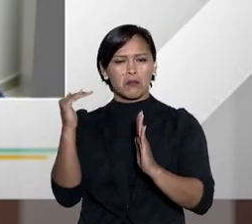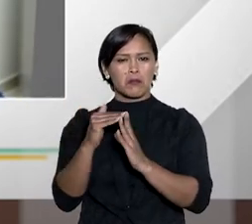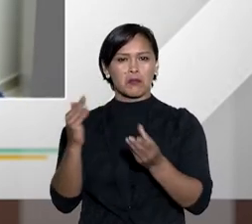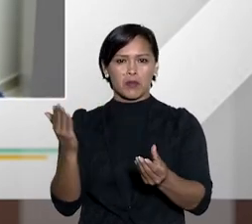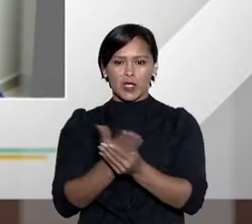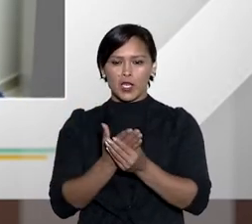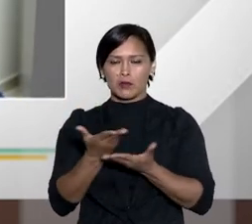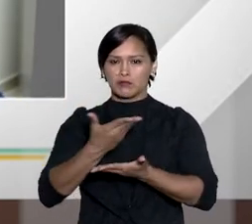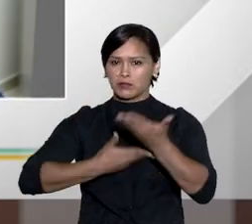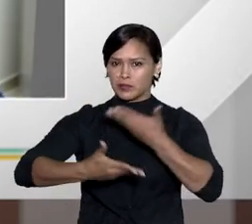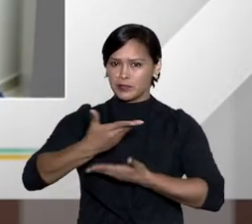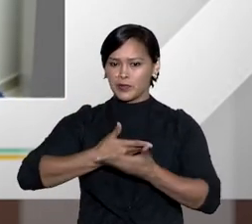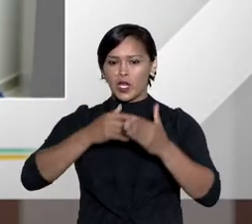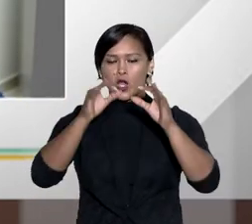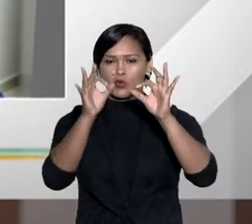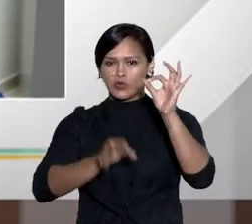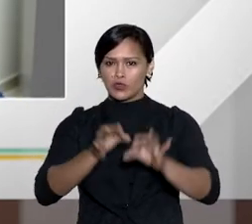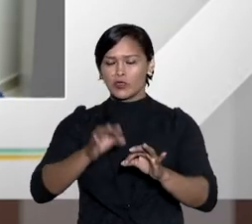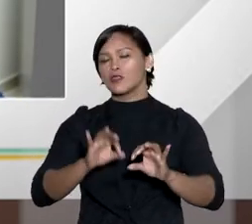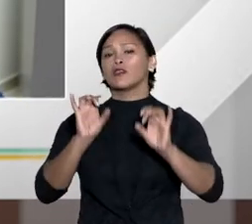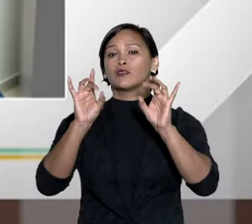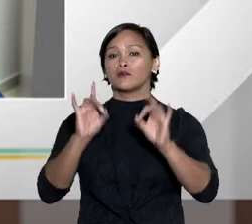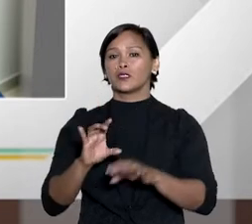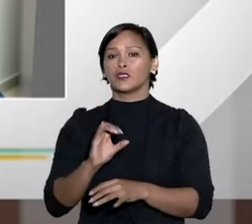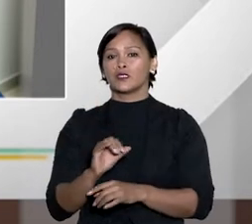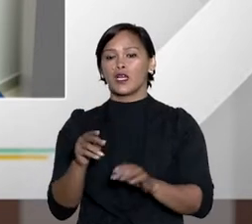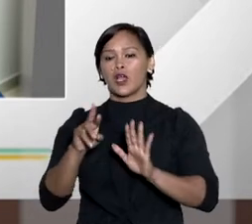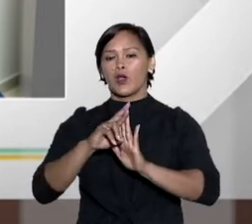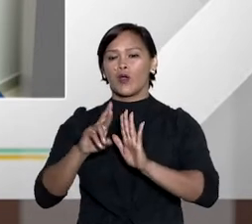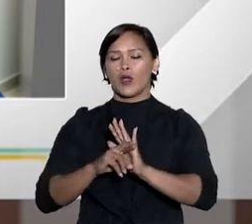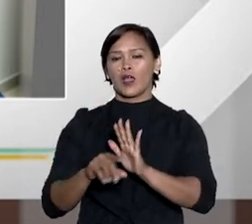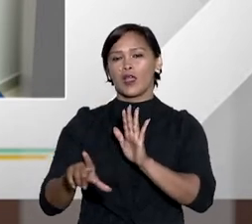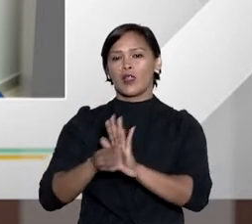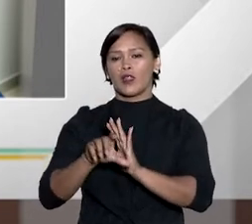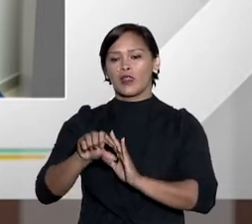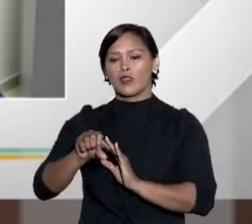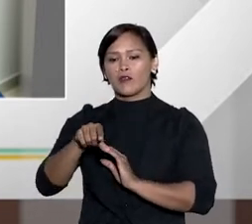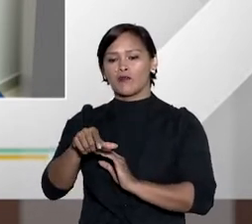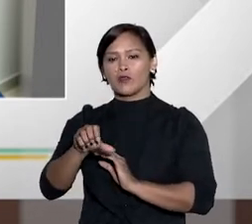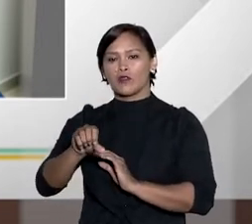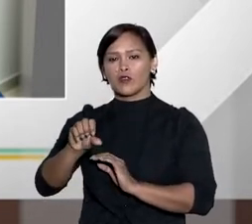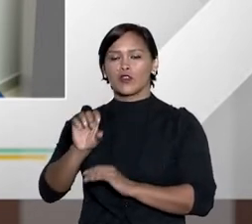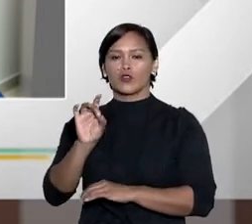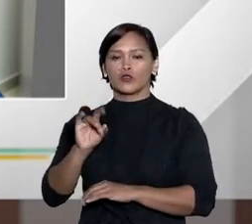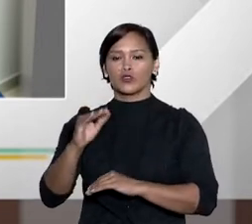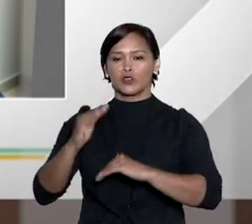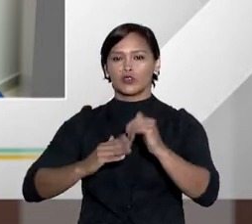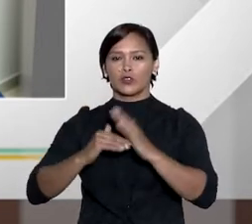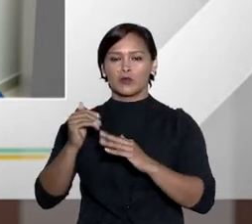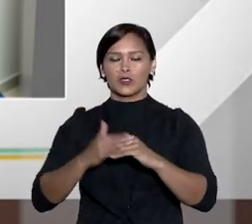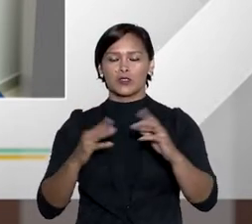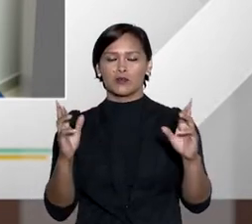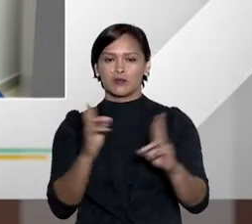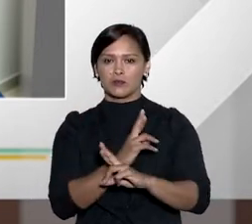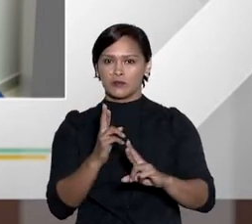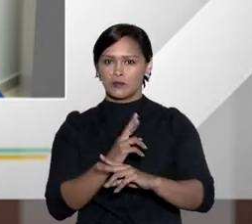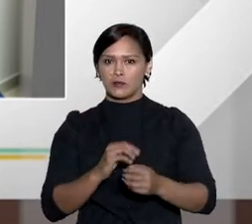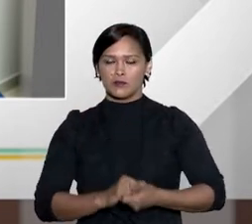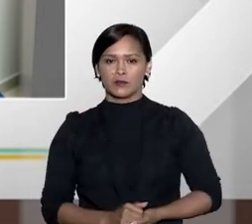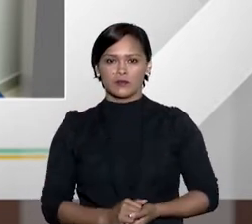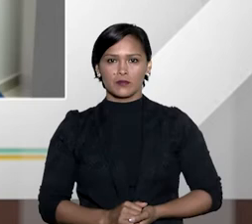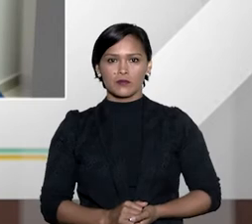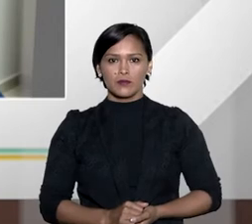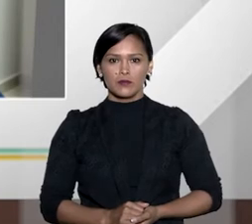Doutor Alexandre, mas existem ações que obrigatoriamente terão tramitação nos juizados especiais cíveis ou as regras da lei 9